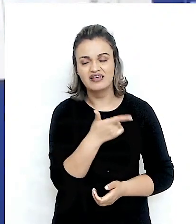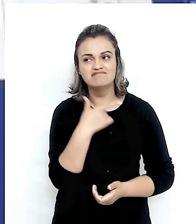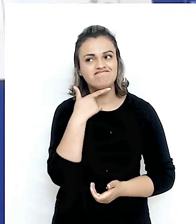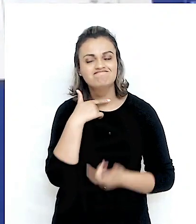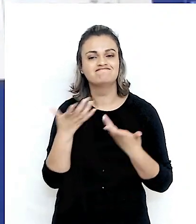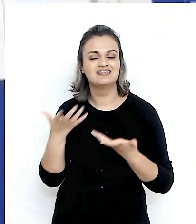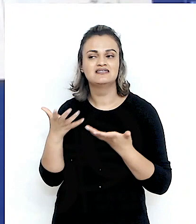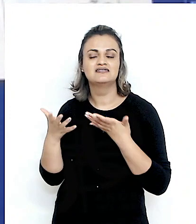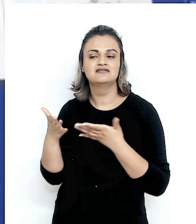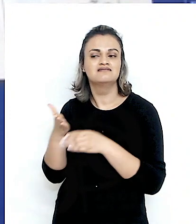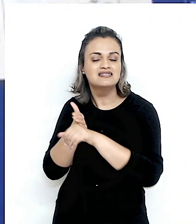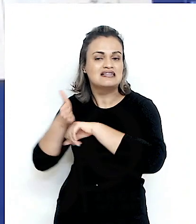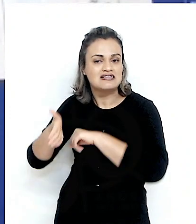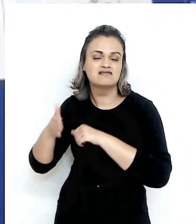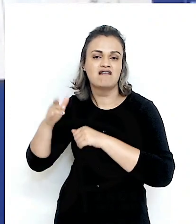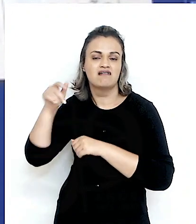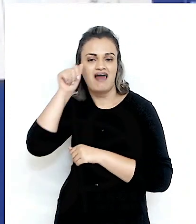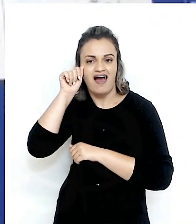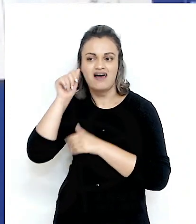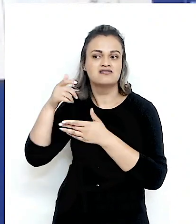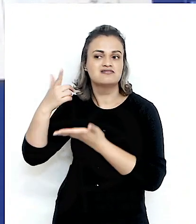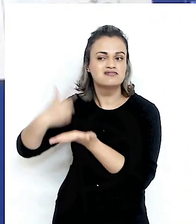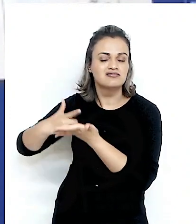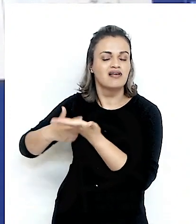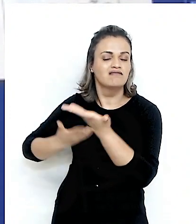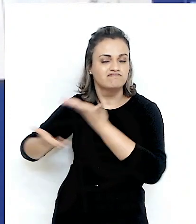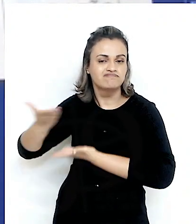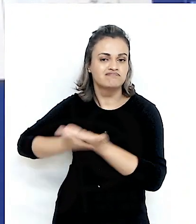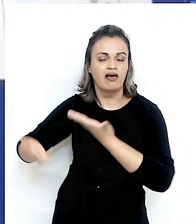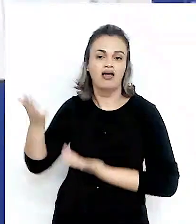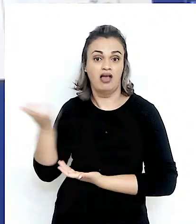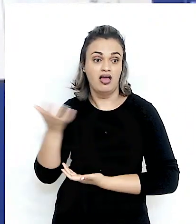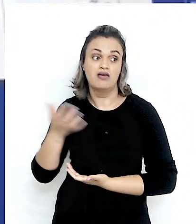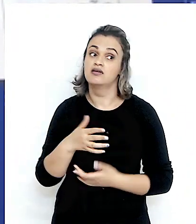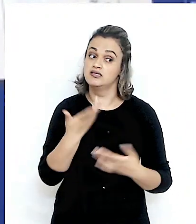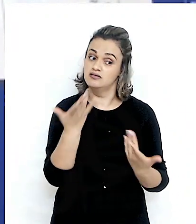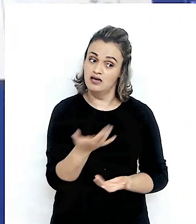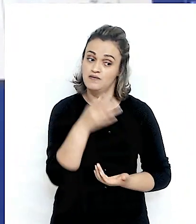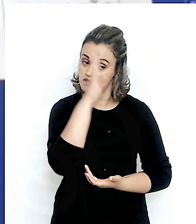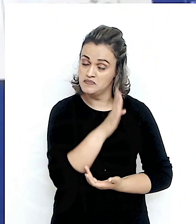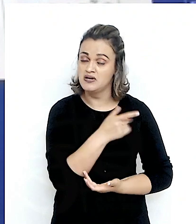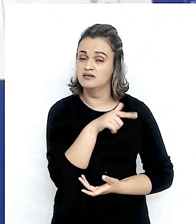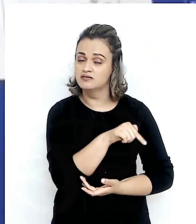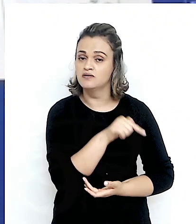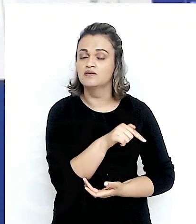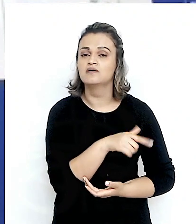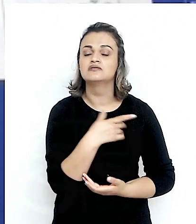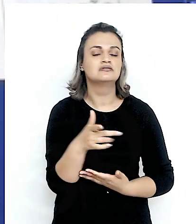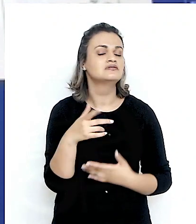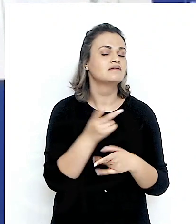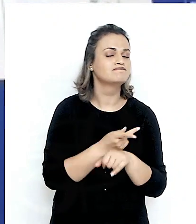formas de inserção na Ásia, e nós temos buscado nos